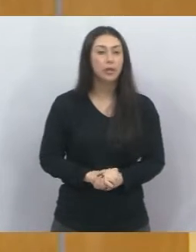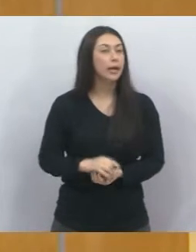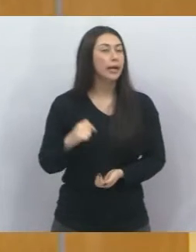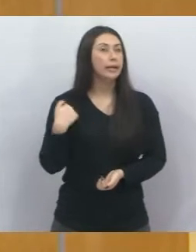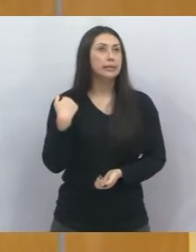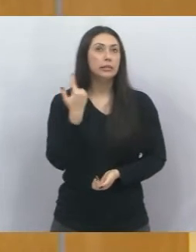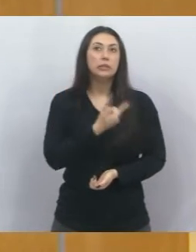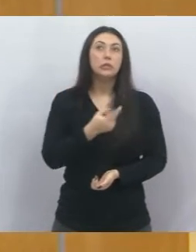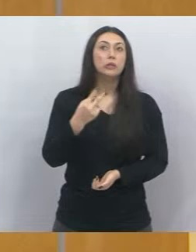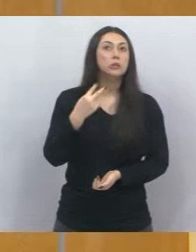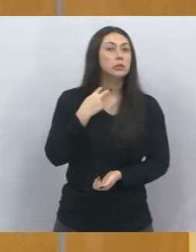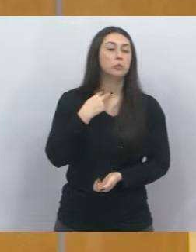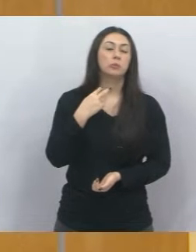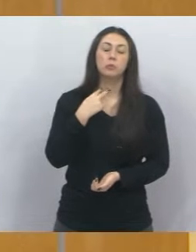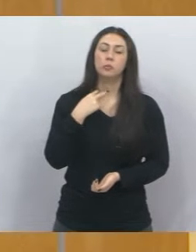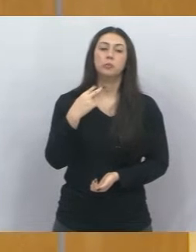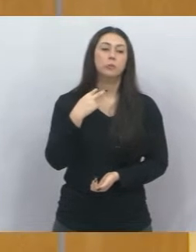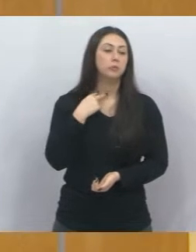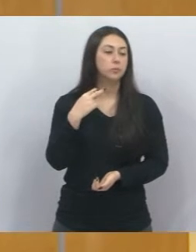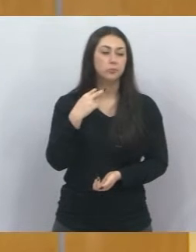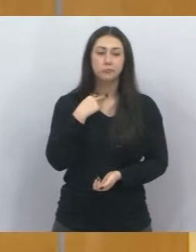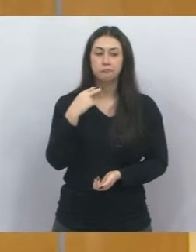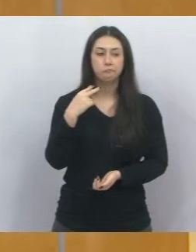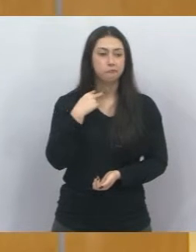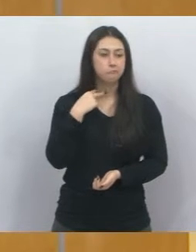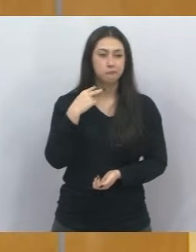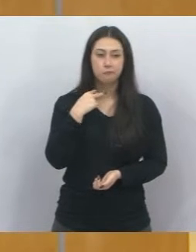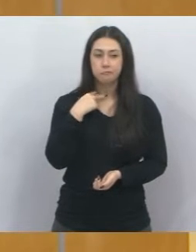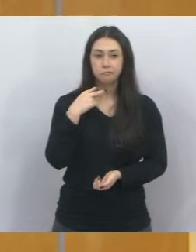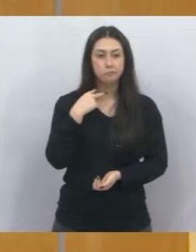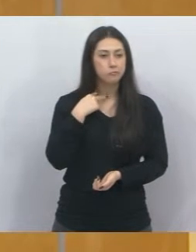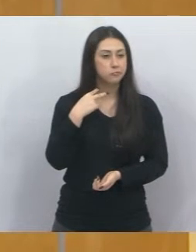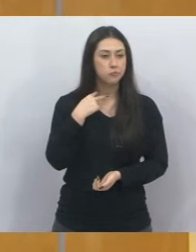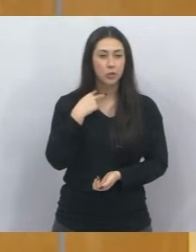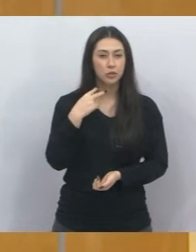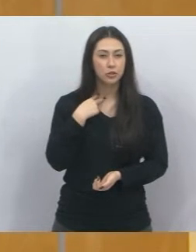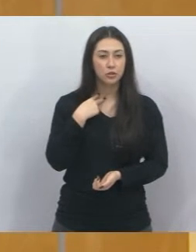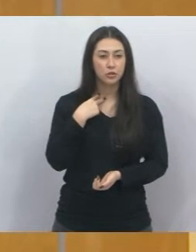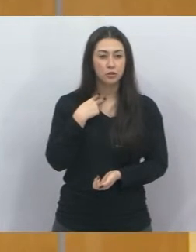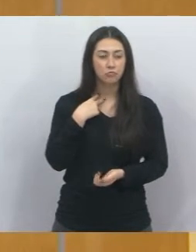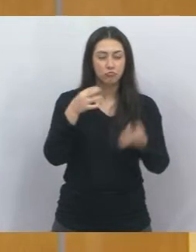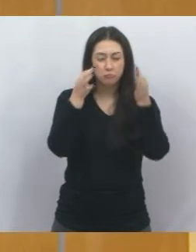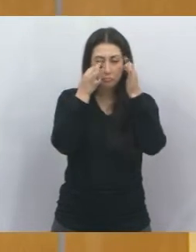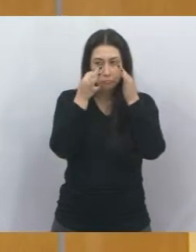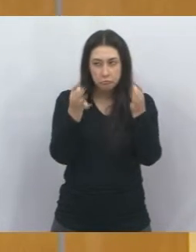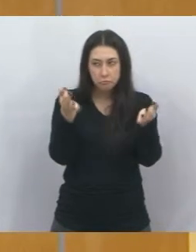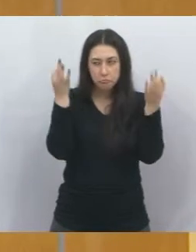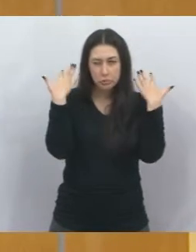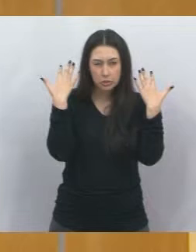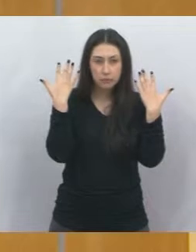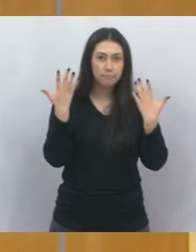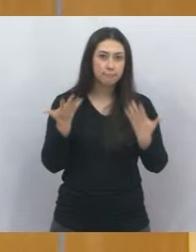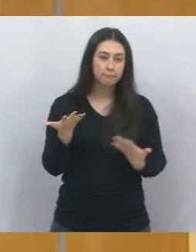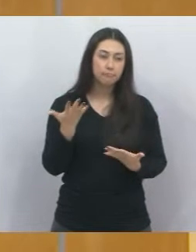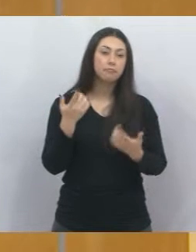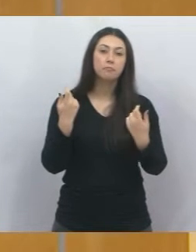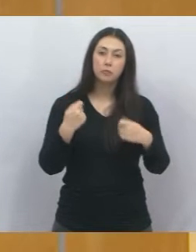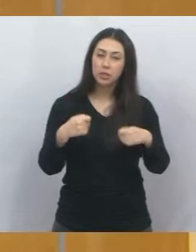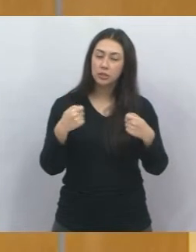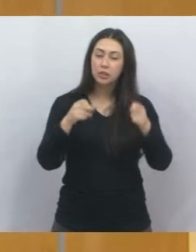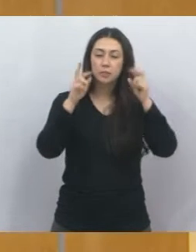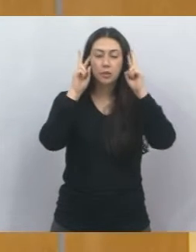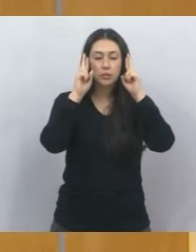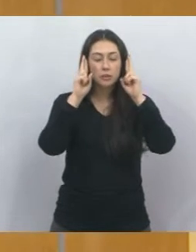podemos, não podemos, não podemos tampar os olhos para essa situação. Temos que